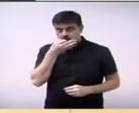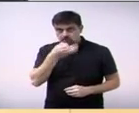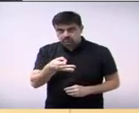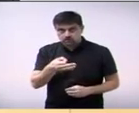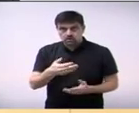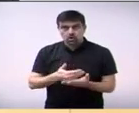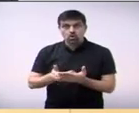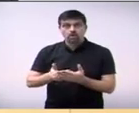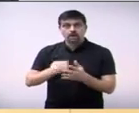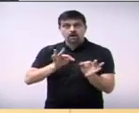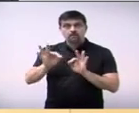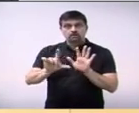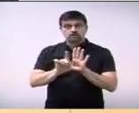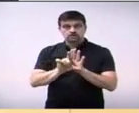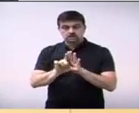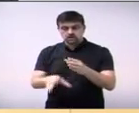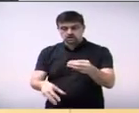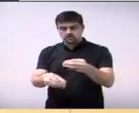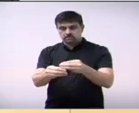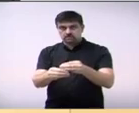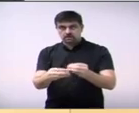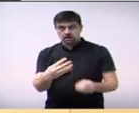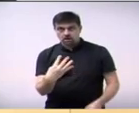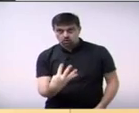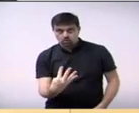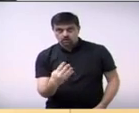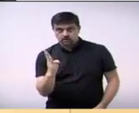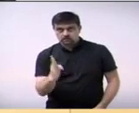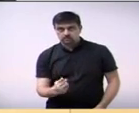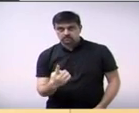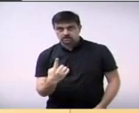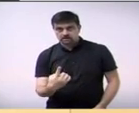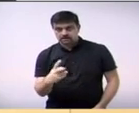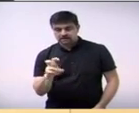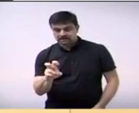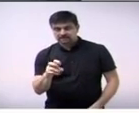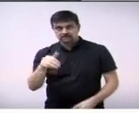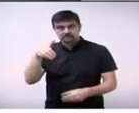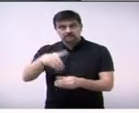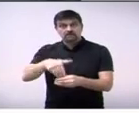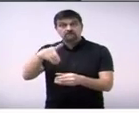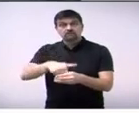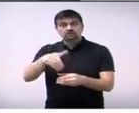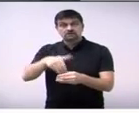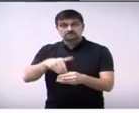o projeto de lei complementar número 04, barra 15, executivo, está em votação.